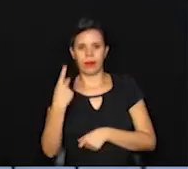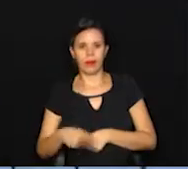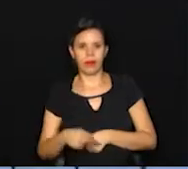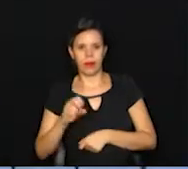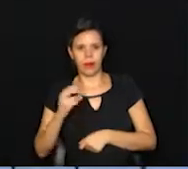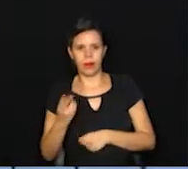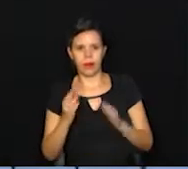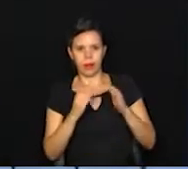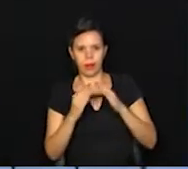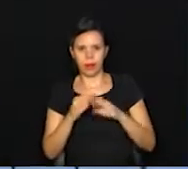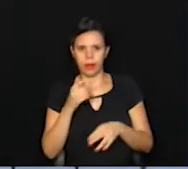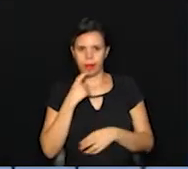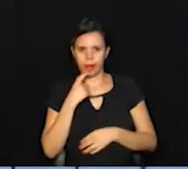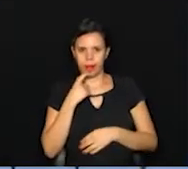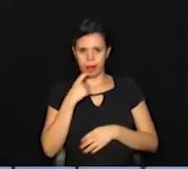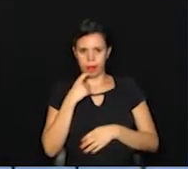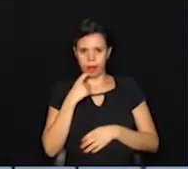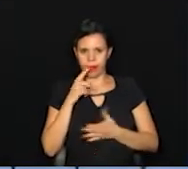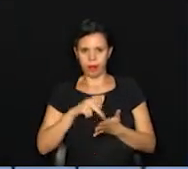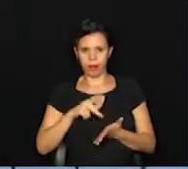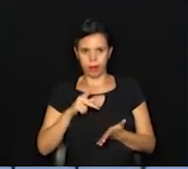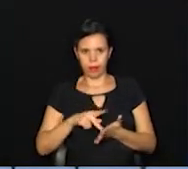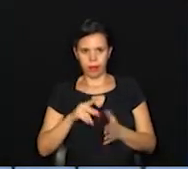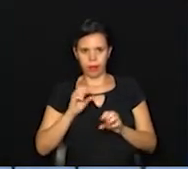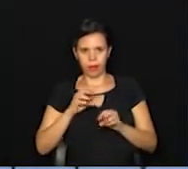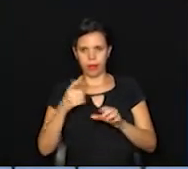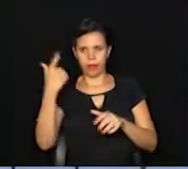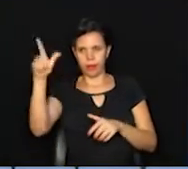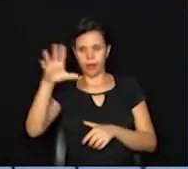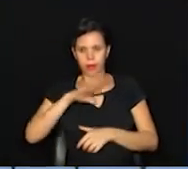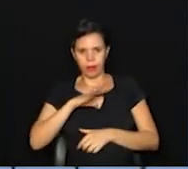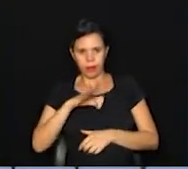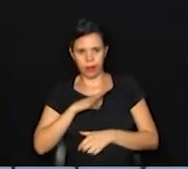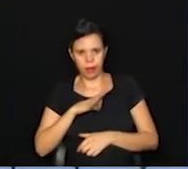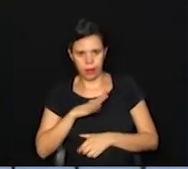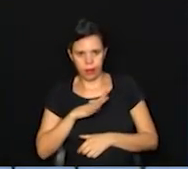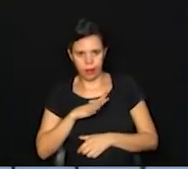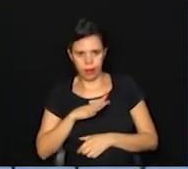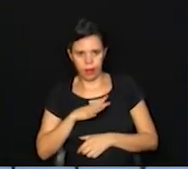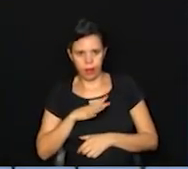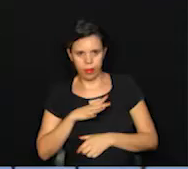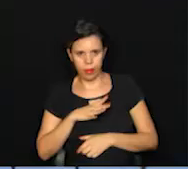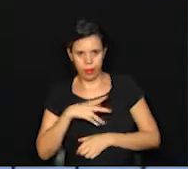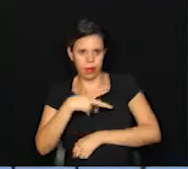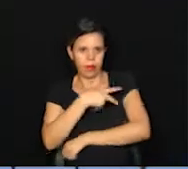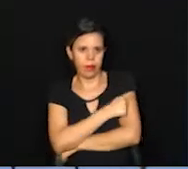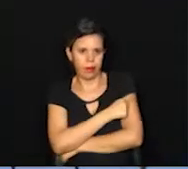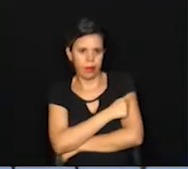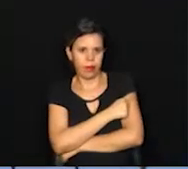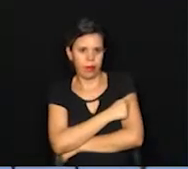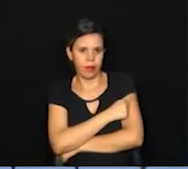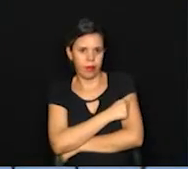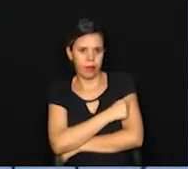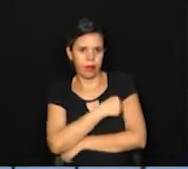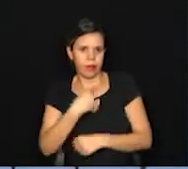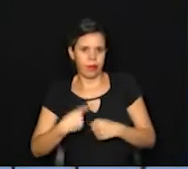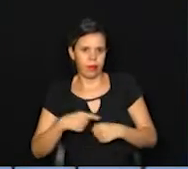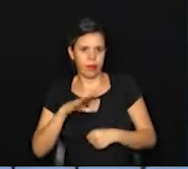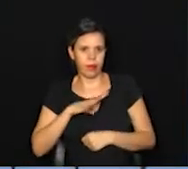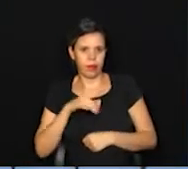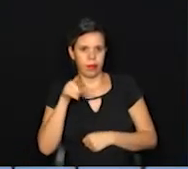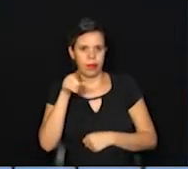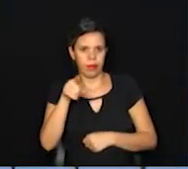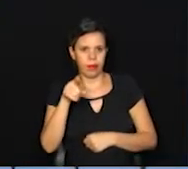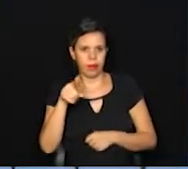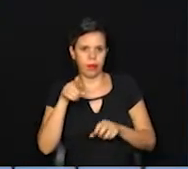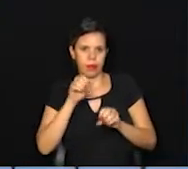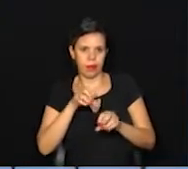ou mora em Campinas e, na verdade, dá aula em outra cidade, você tem que ser vacinado no município em que